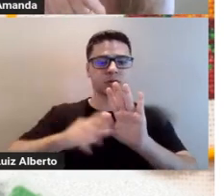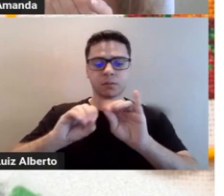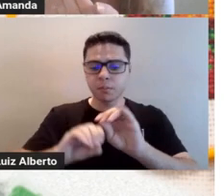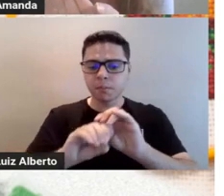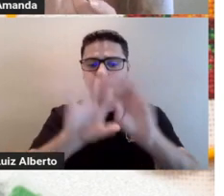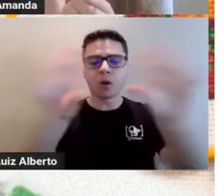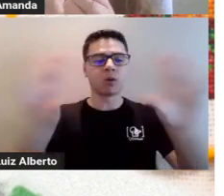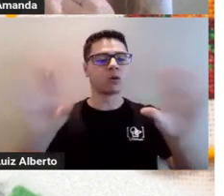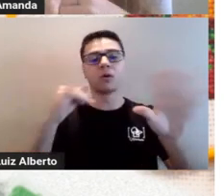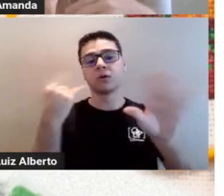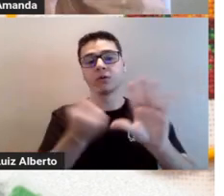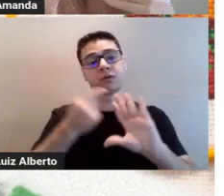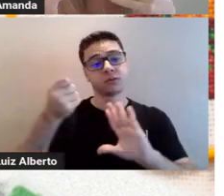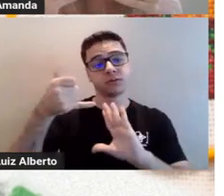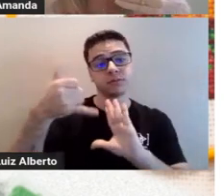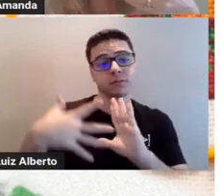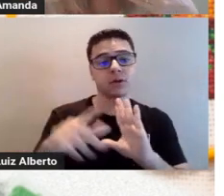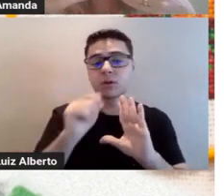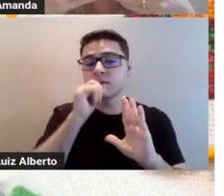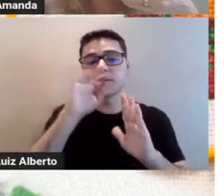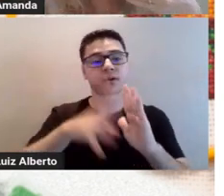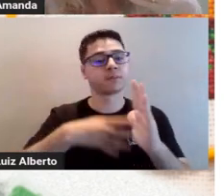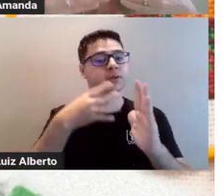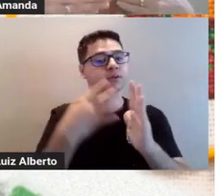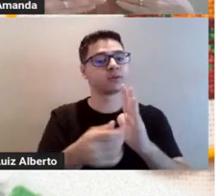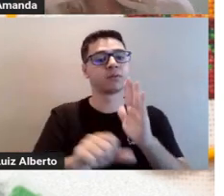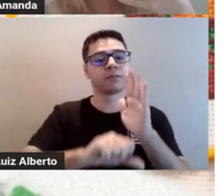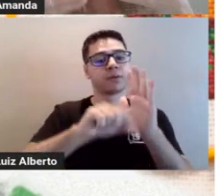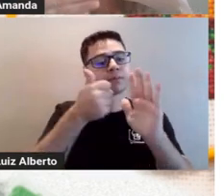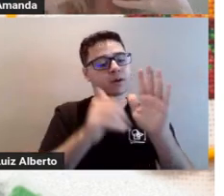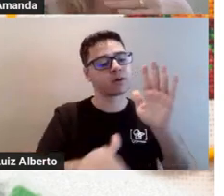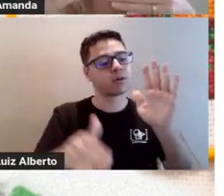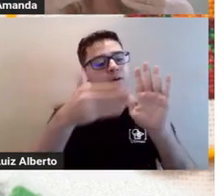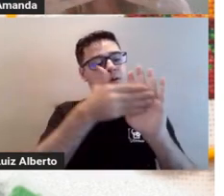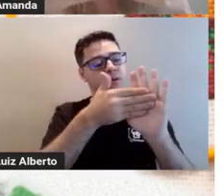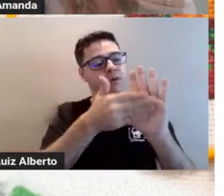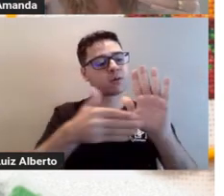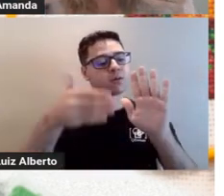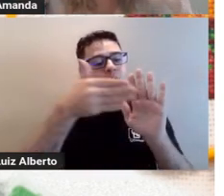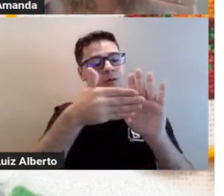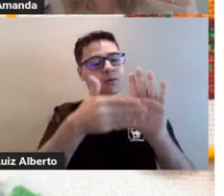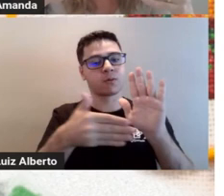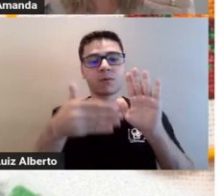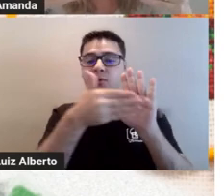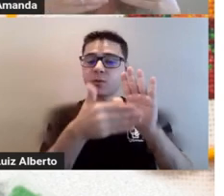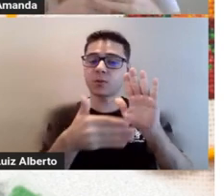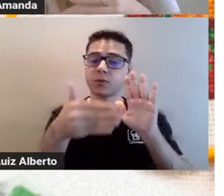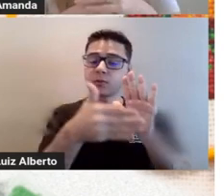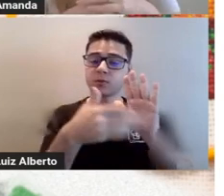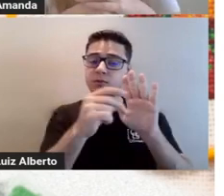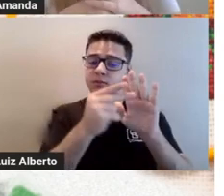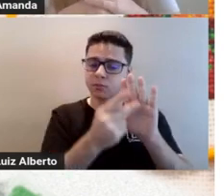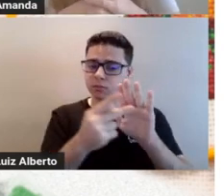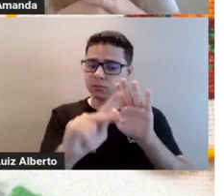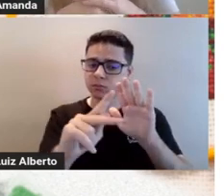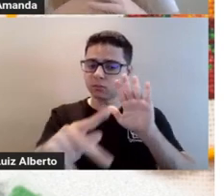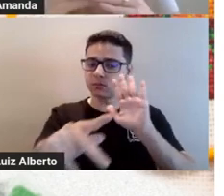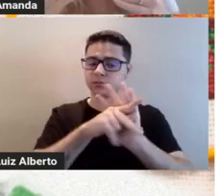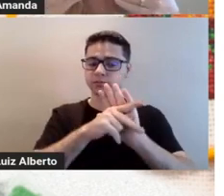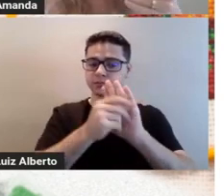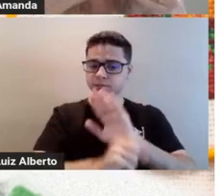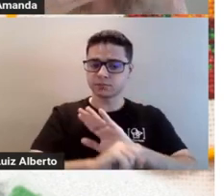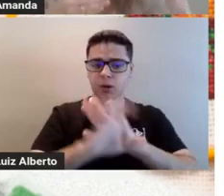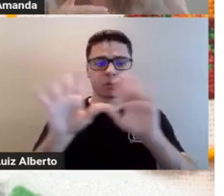quando a gente fala na pintura, né? O primeiro plano, o segundo plano. Então, você pode querer causar essa sensação também.